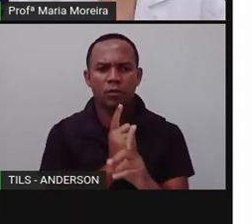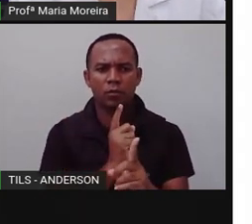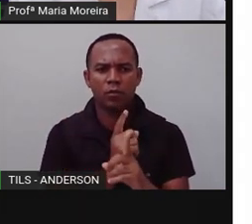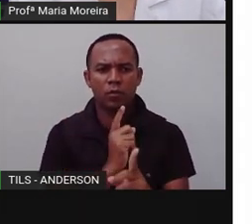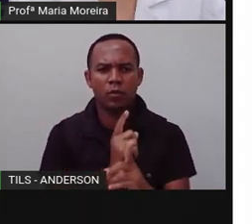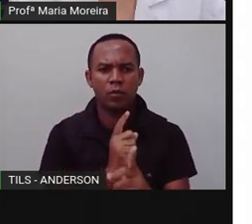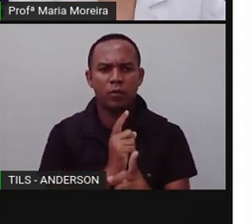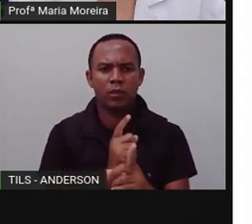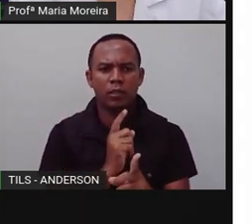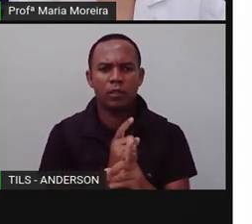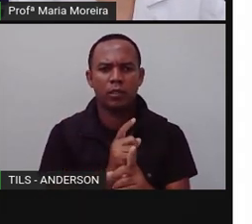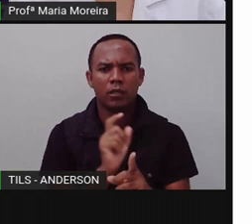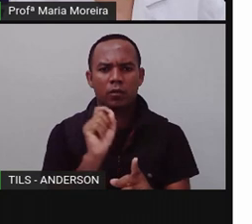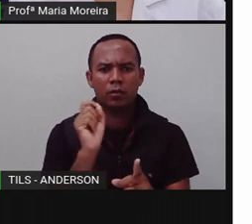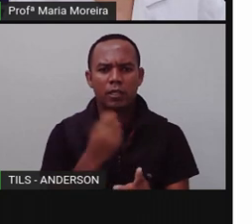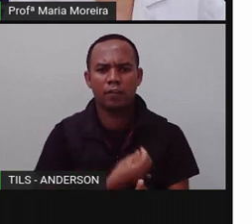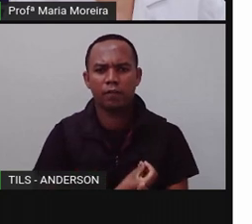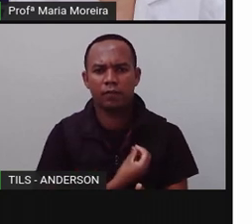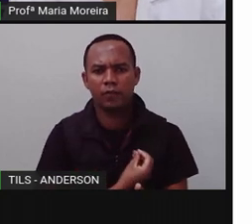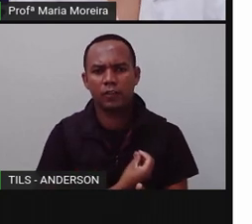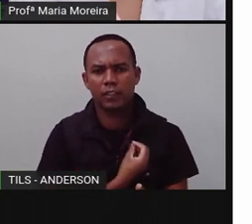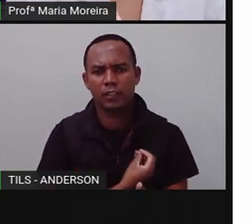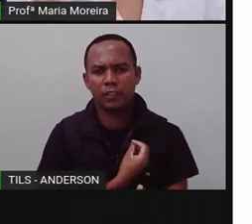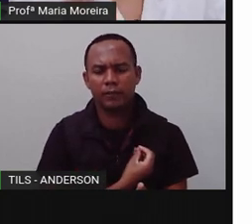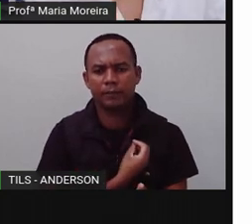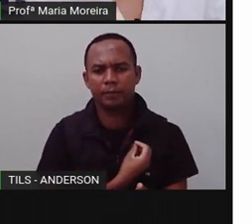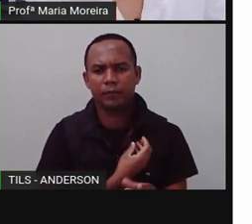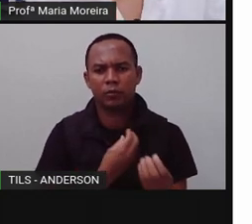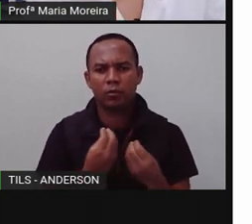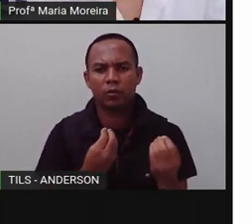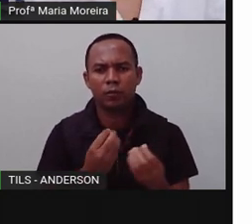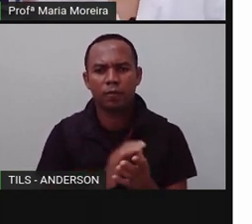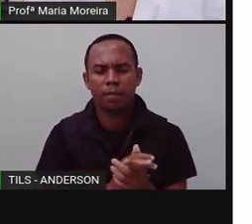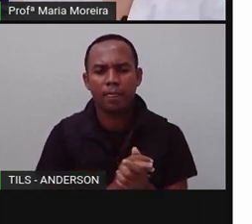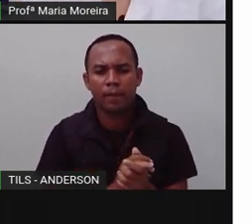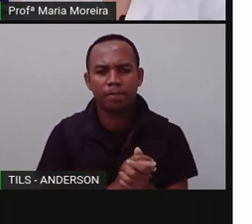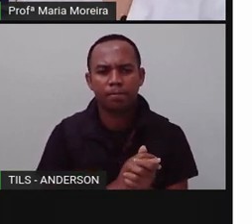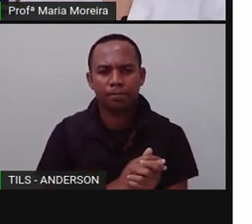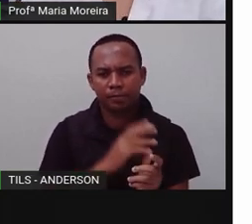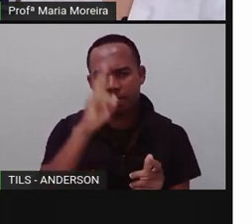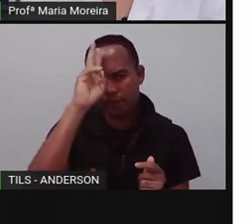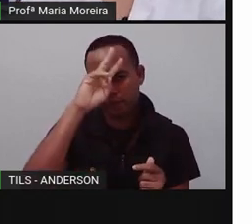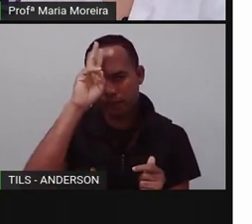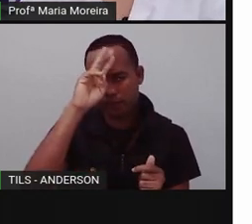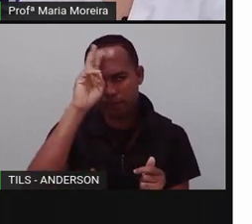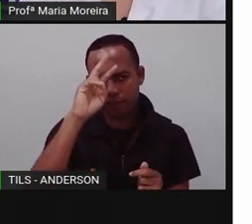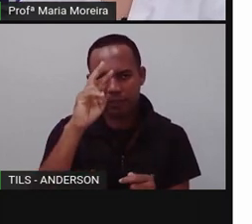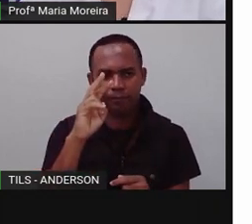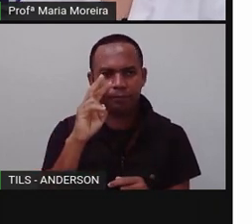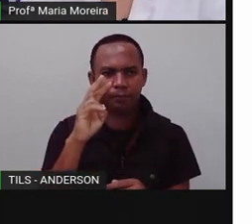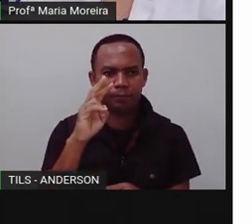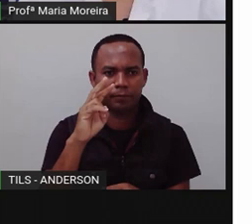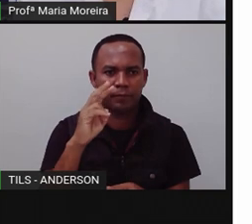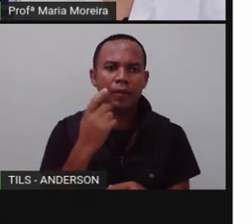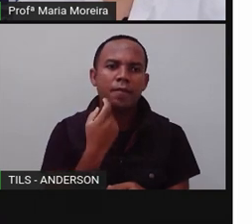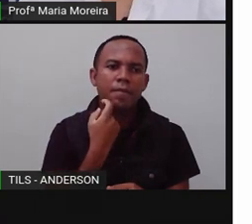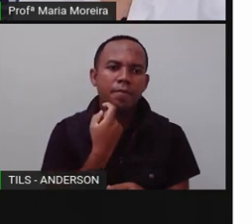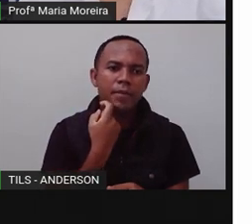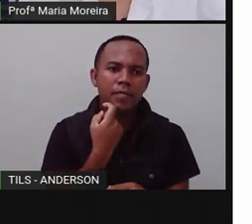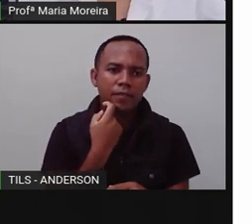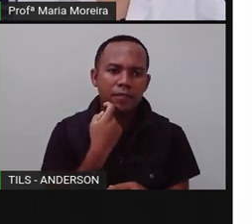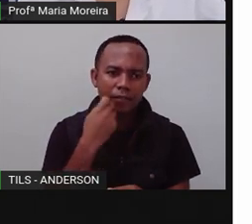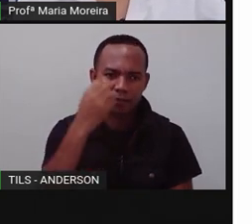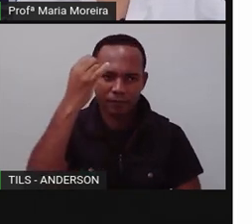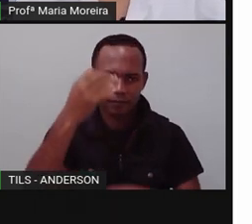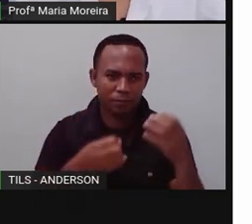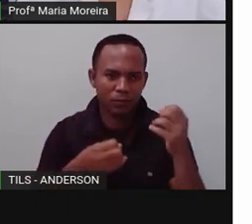determinantes para a sua sobrevivência. Lembra que a Pró falou do peixe? Olha, gente, não tem como encontrar um peixe debaixo da terra, porque ali não é o